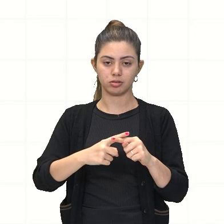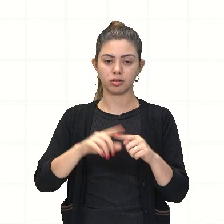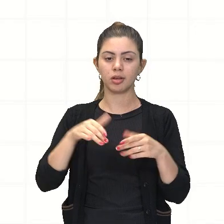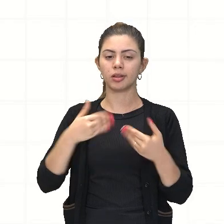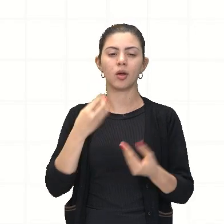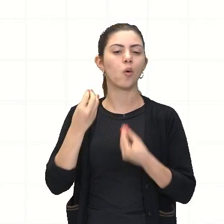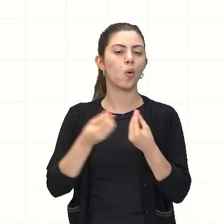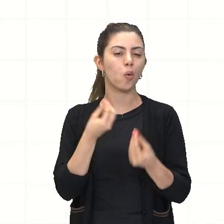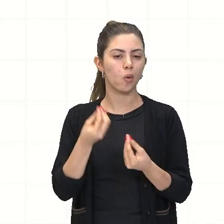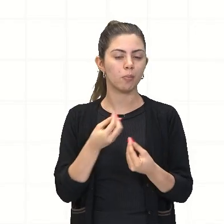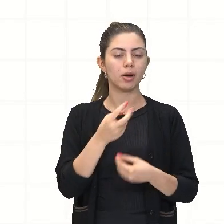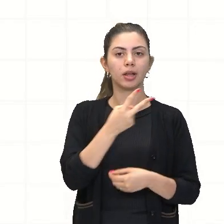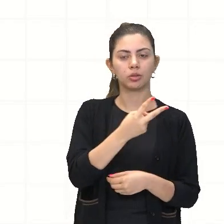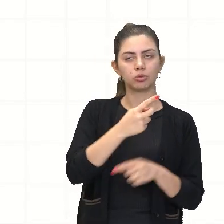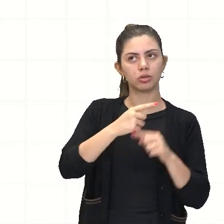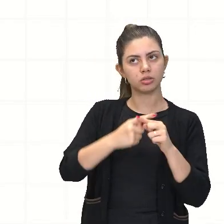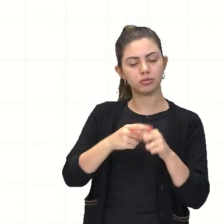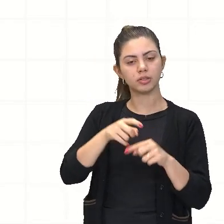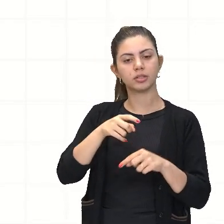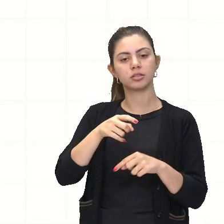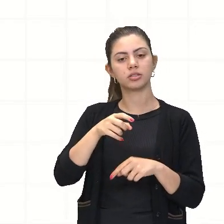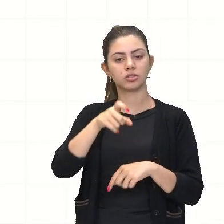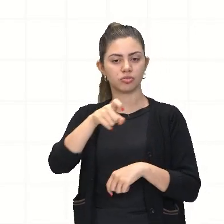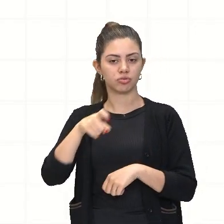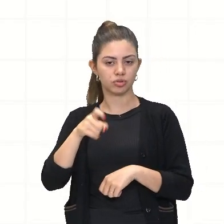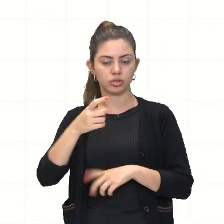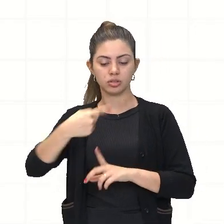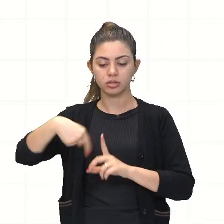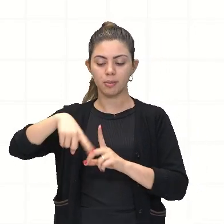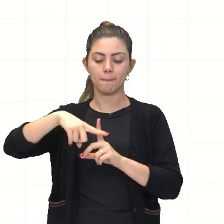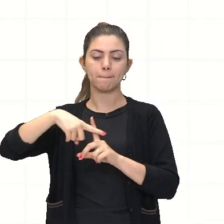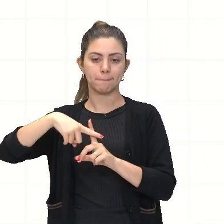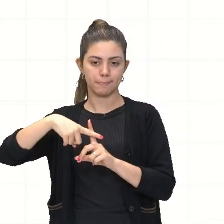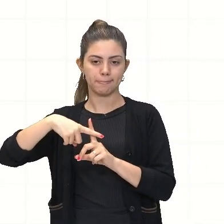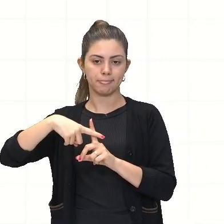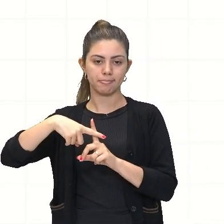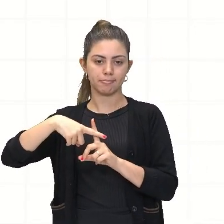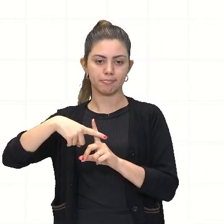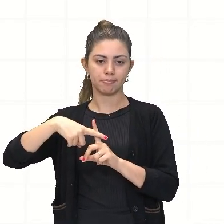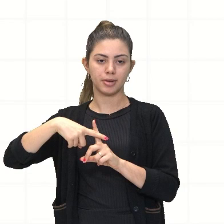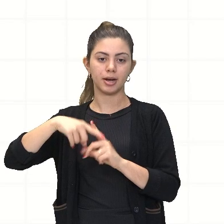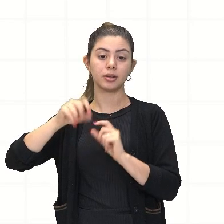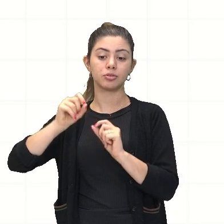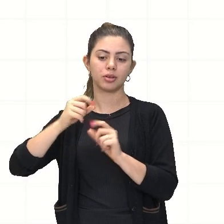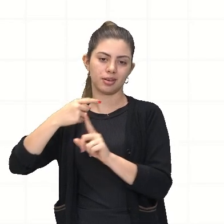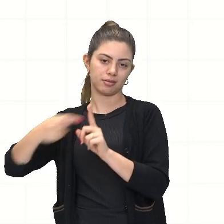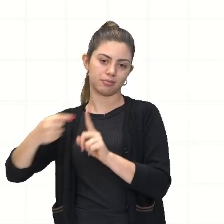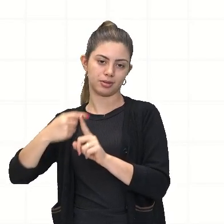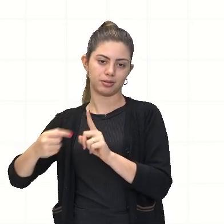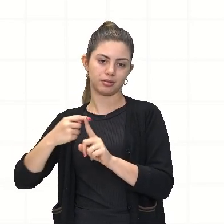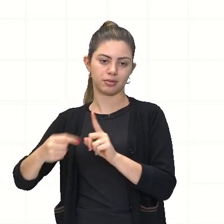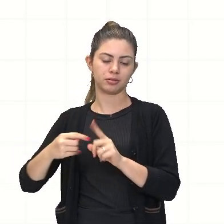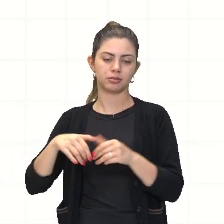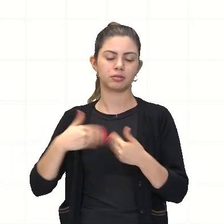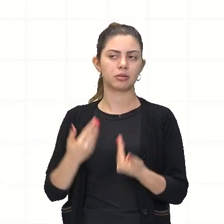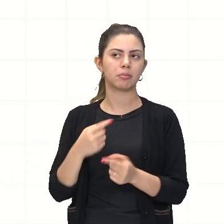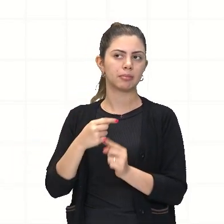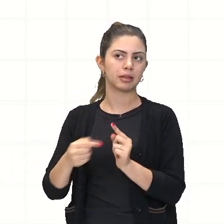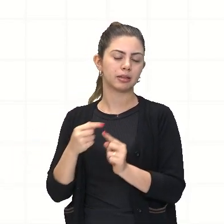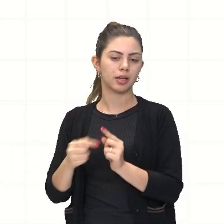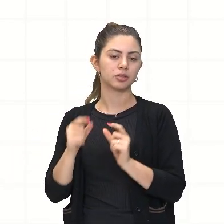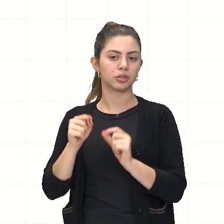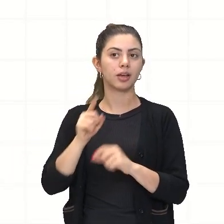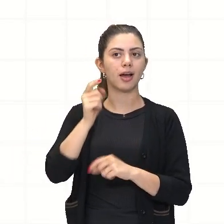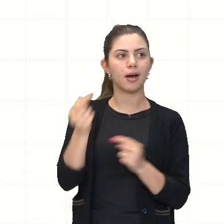Então, duas vezes x. Adicionado a mais. O que? A sua metade. Ou seja, a metade de quem? Do